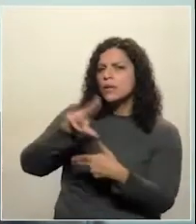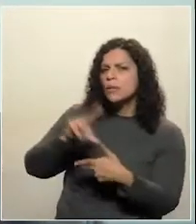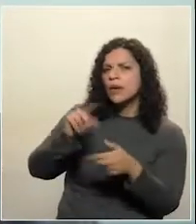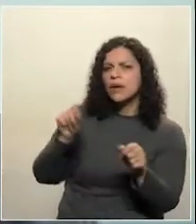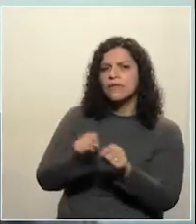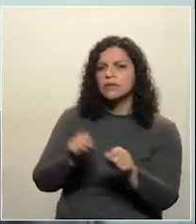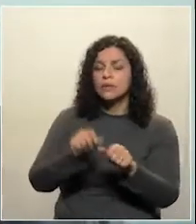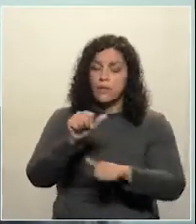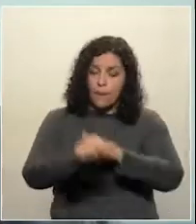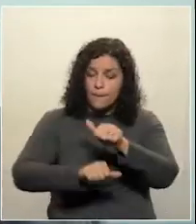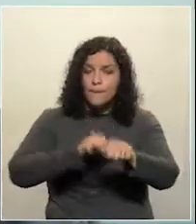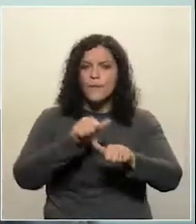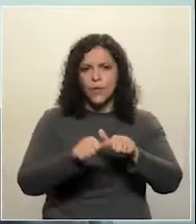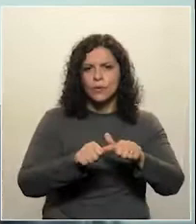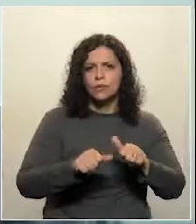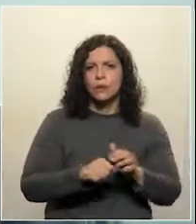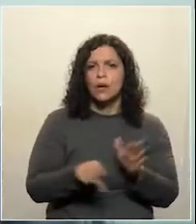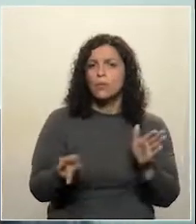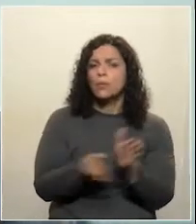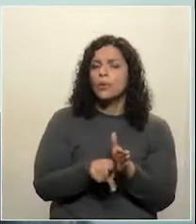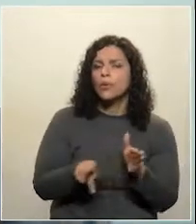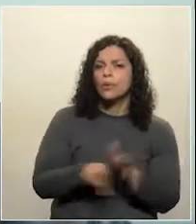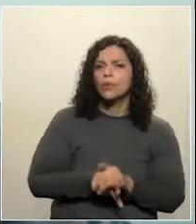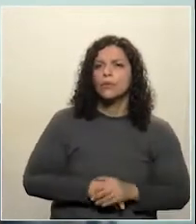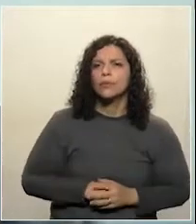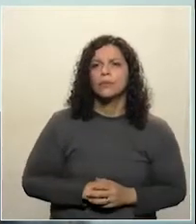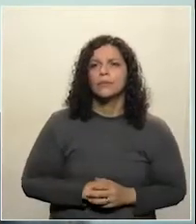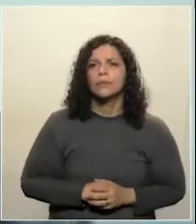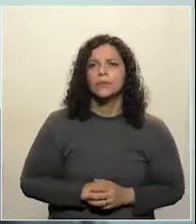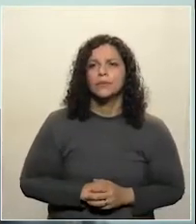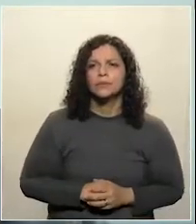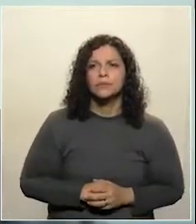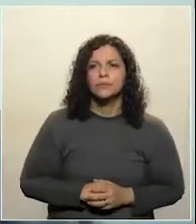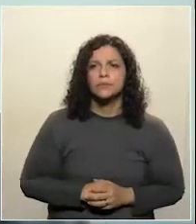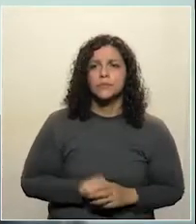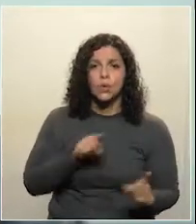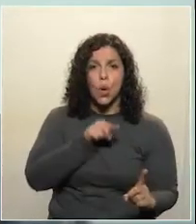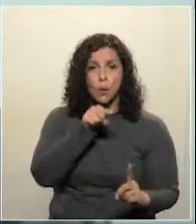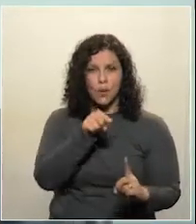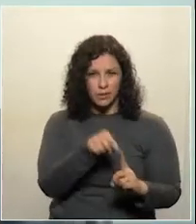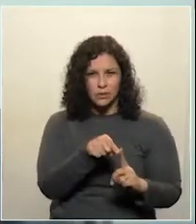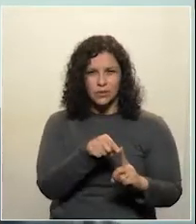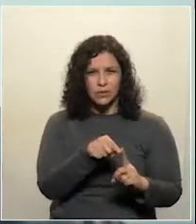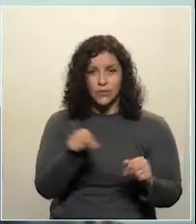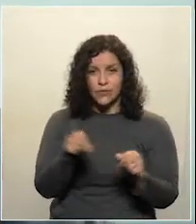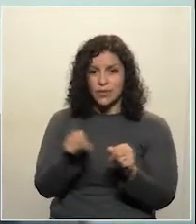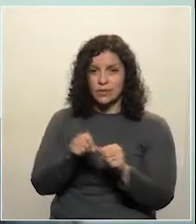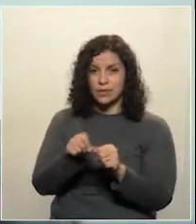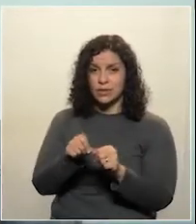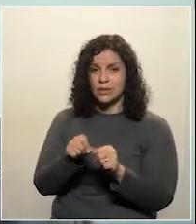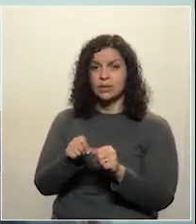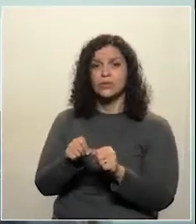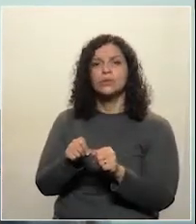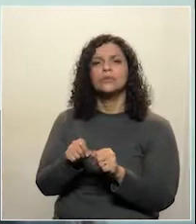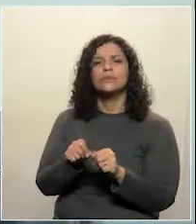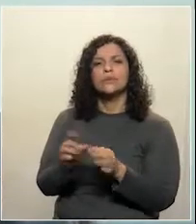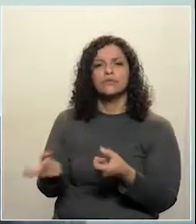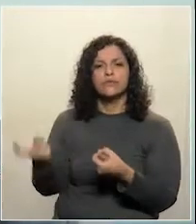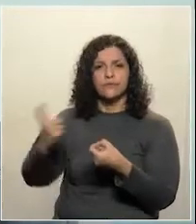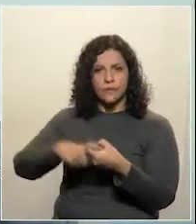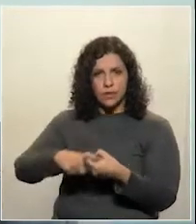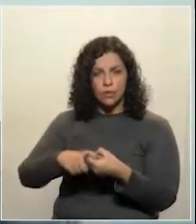alteração nos seus objetivos, criando uma sociedade de propósito específico